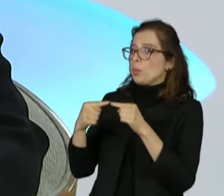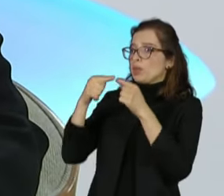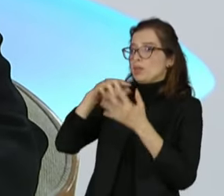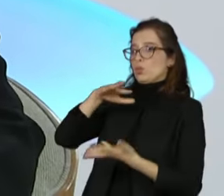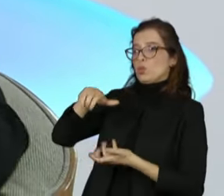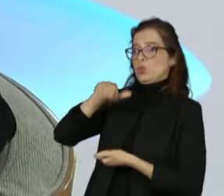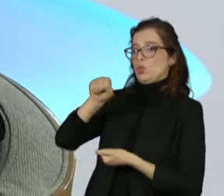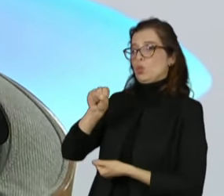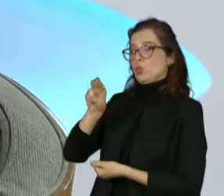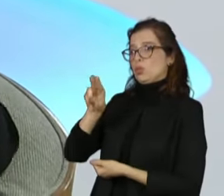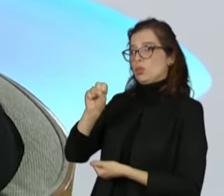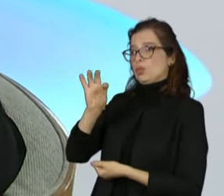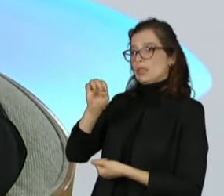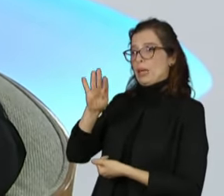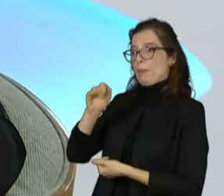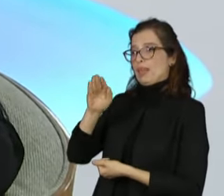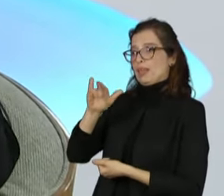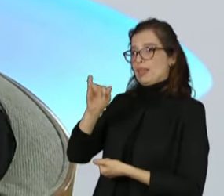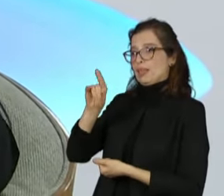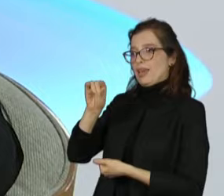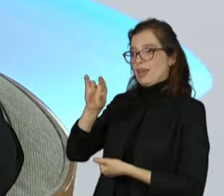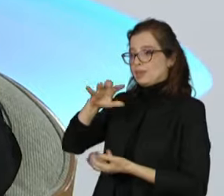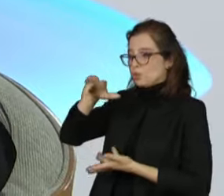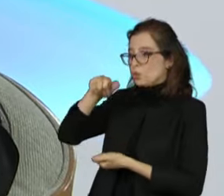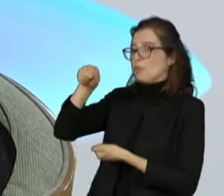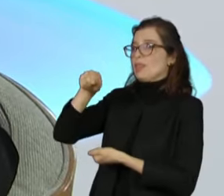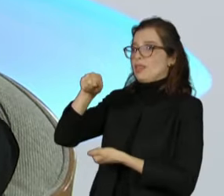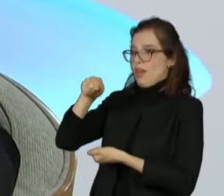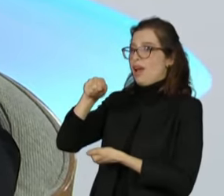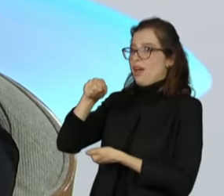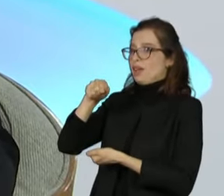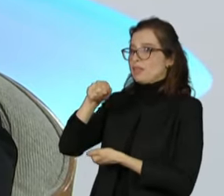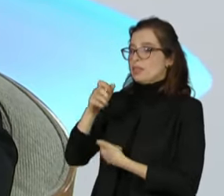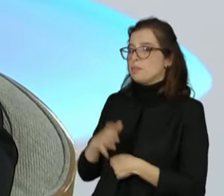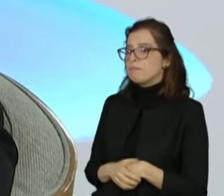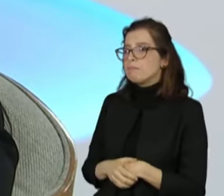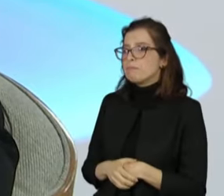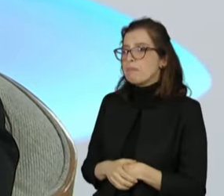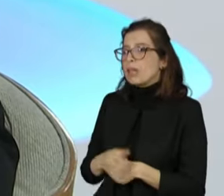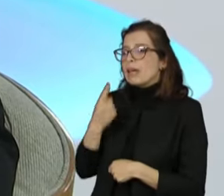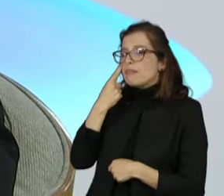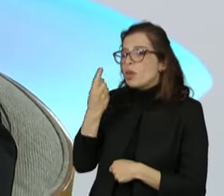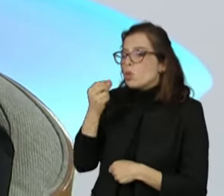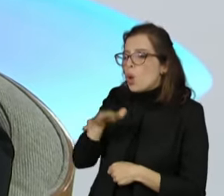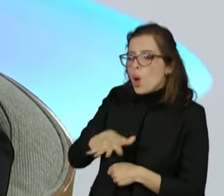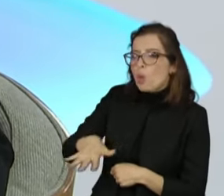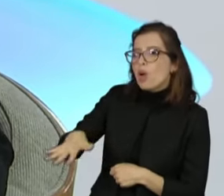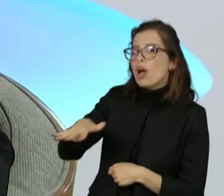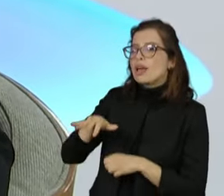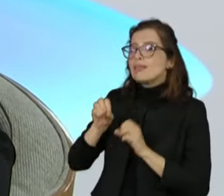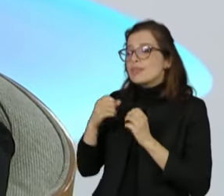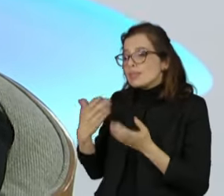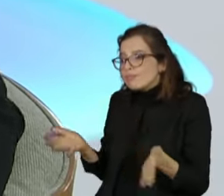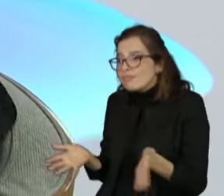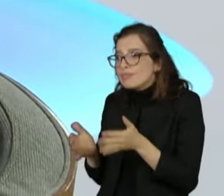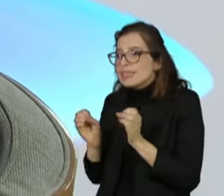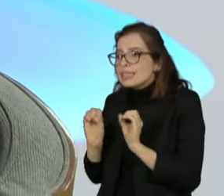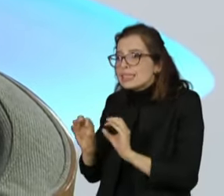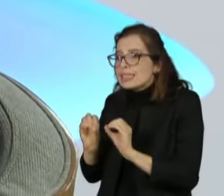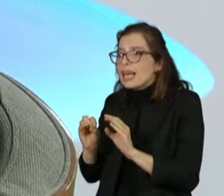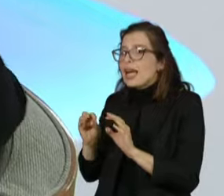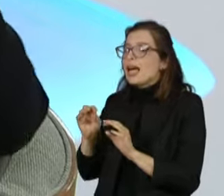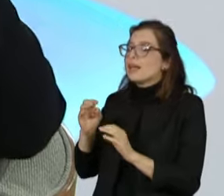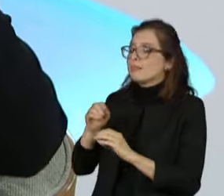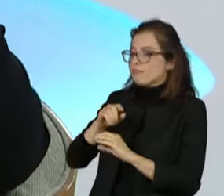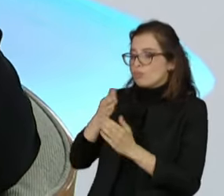teve tempo de tratar aqui, porque a indústria do conhecimento hoje, educação, passa necessariamente por ciência, tecnologia e inovação. Inovação